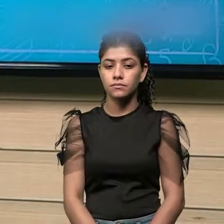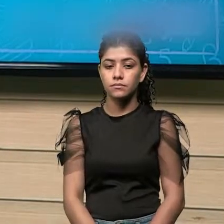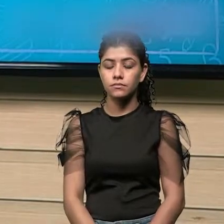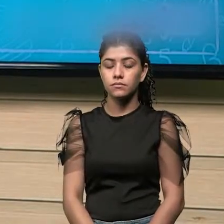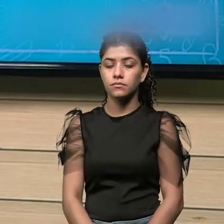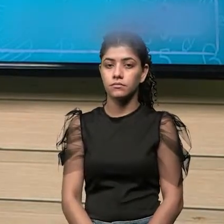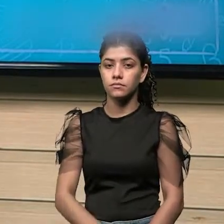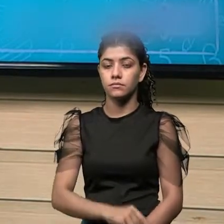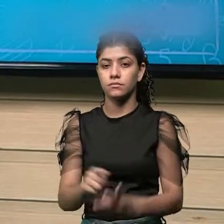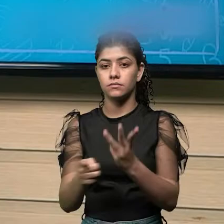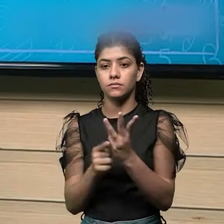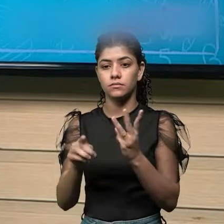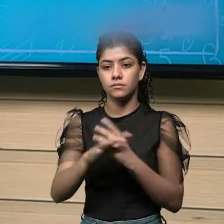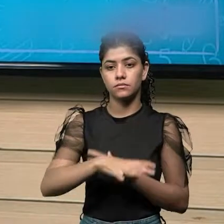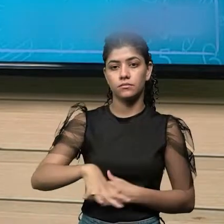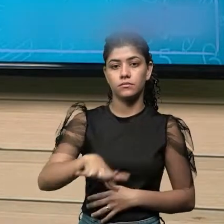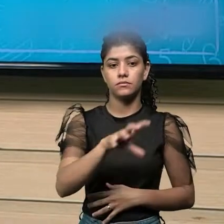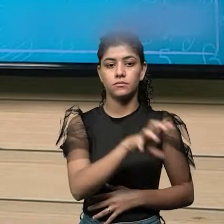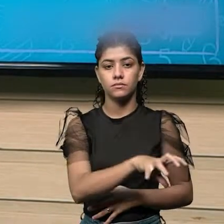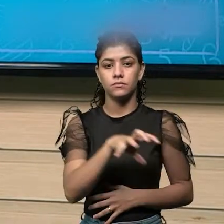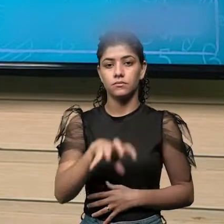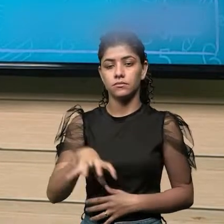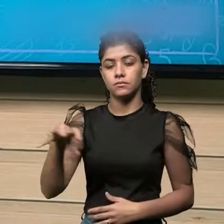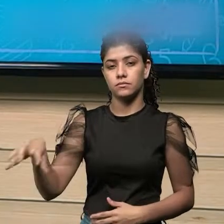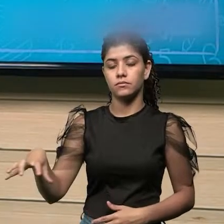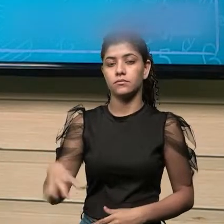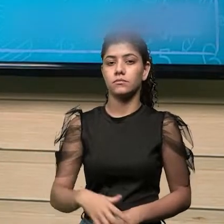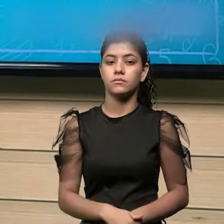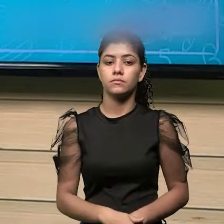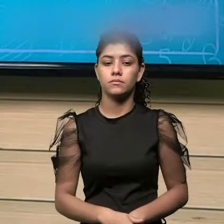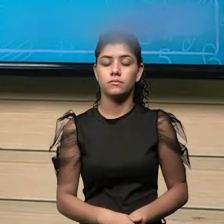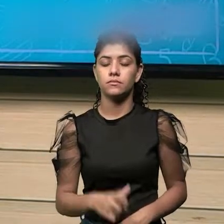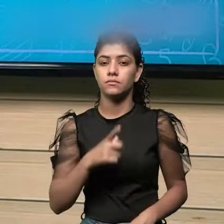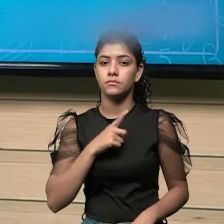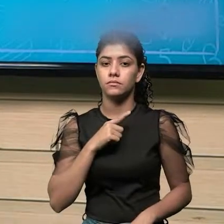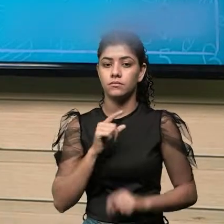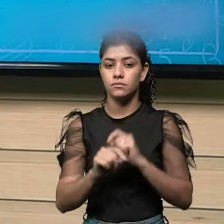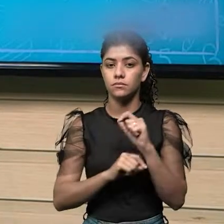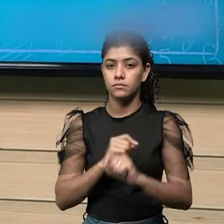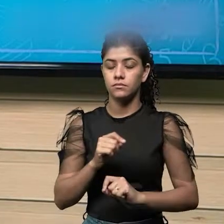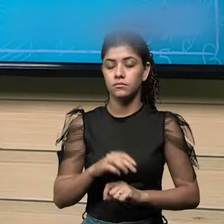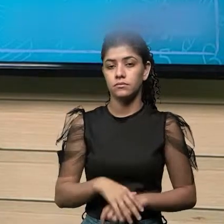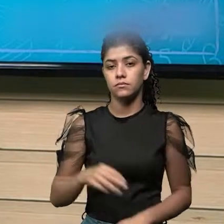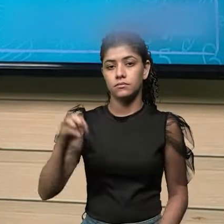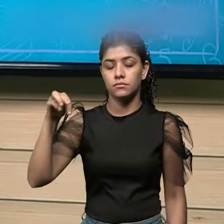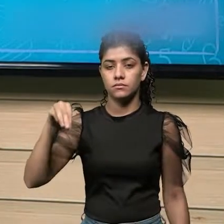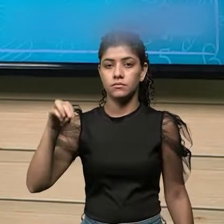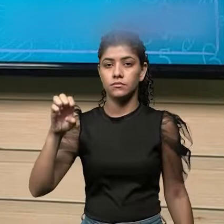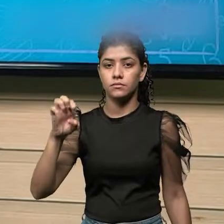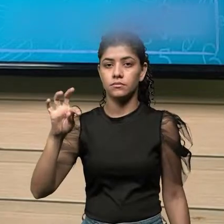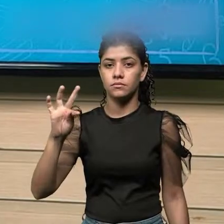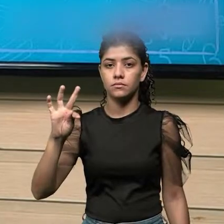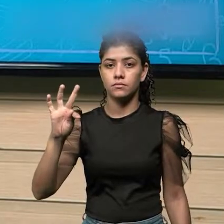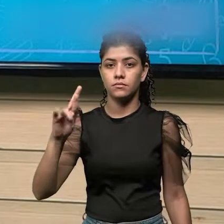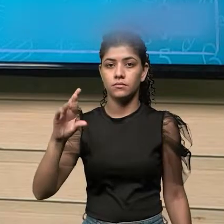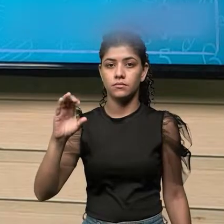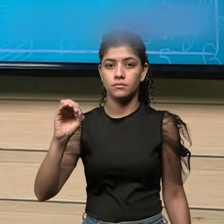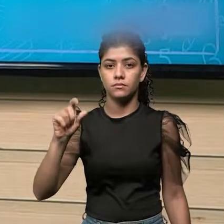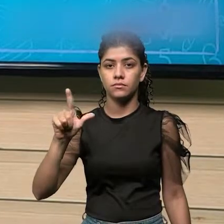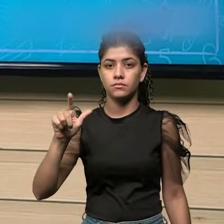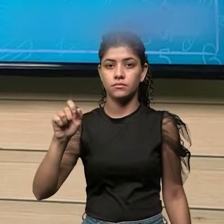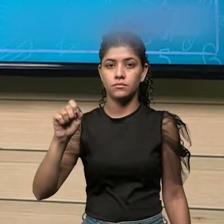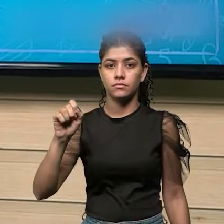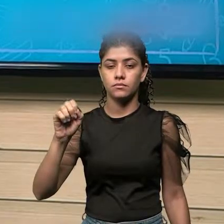as três áreas, os três termos que fazem parte da metrologia. Ou seja,